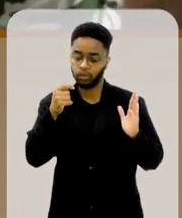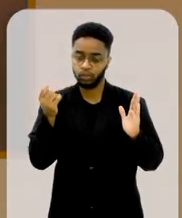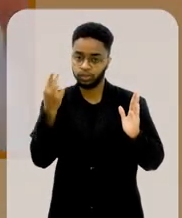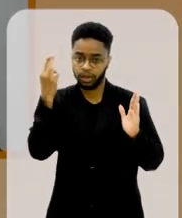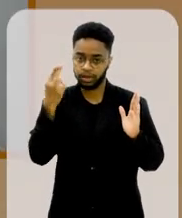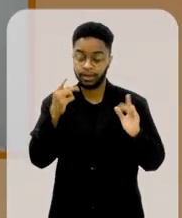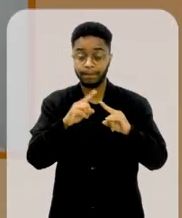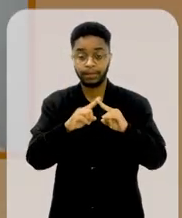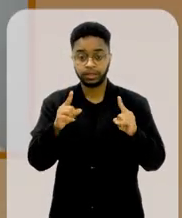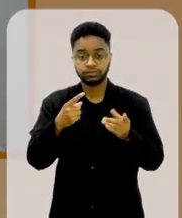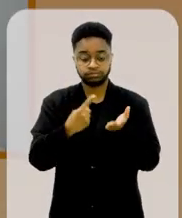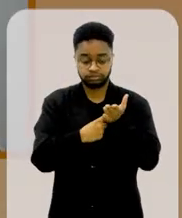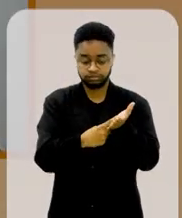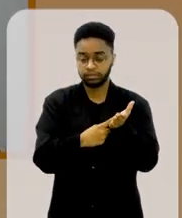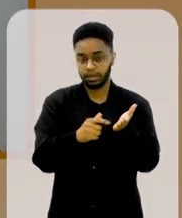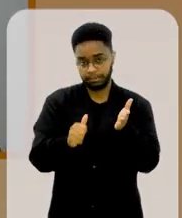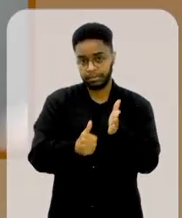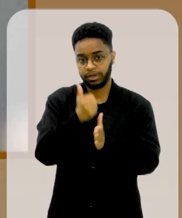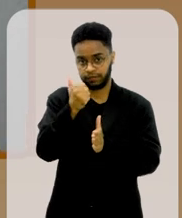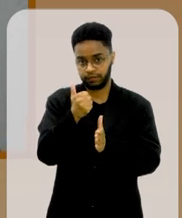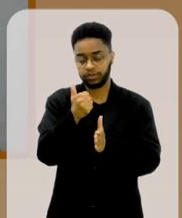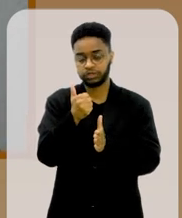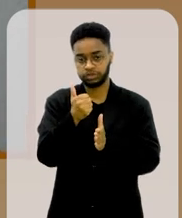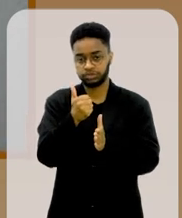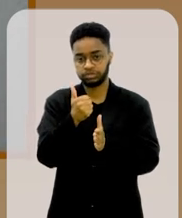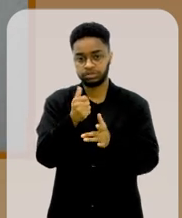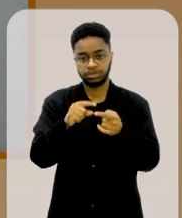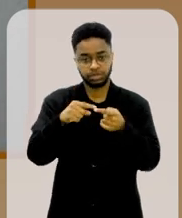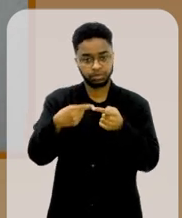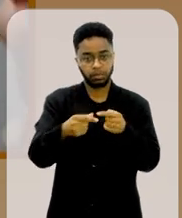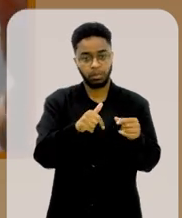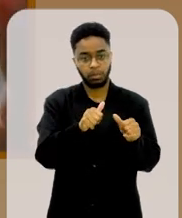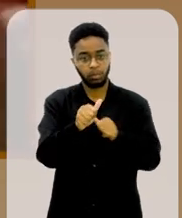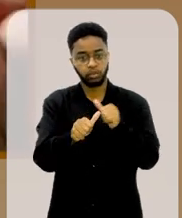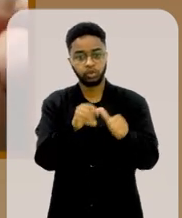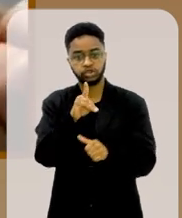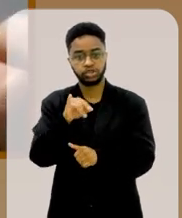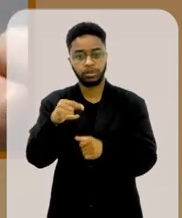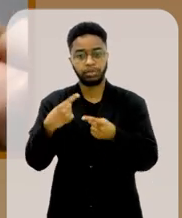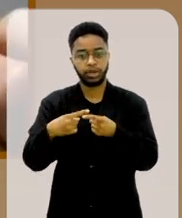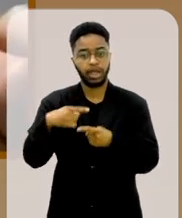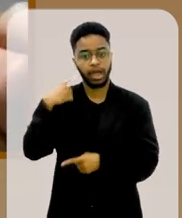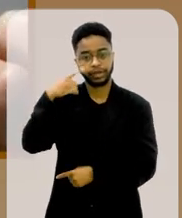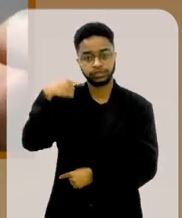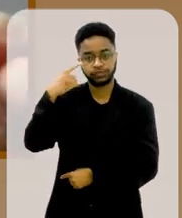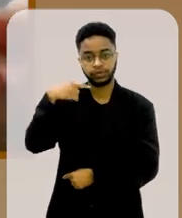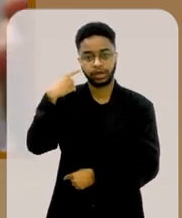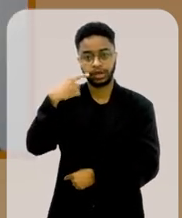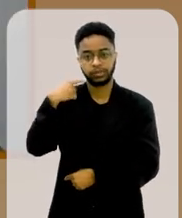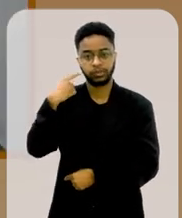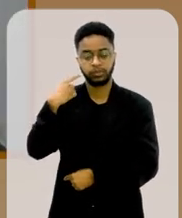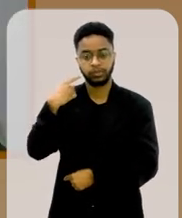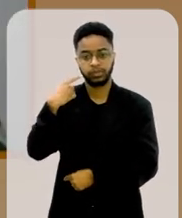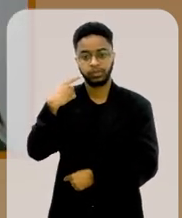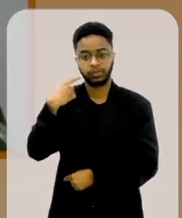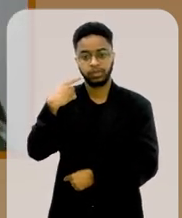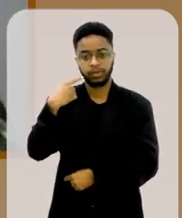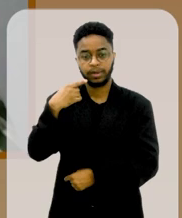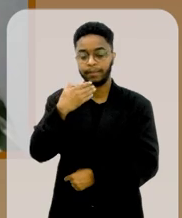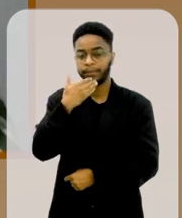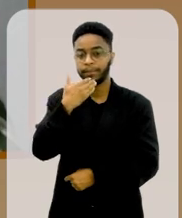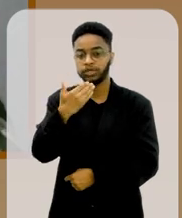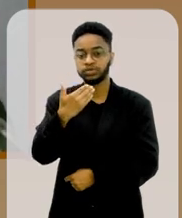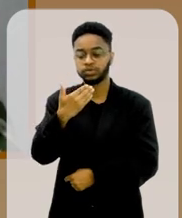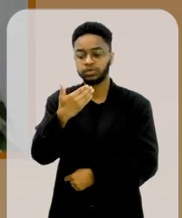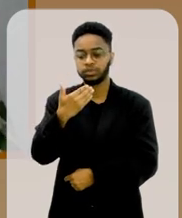Aí o julgamento foi marcado a primeira vez. Aí foi adiado porque um dos advogados colocou o